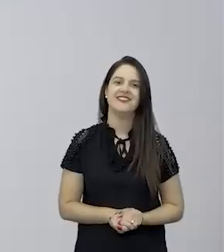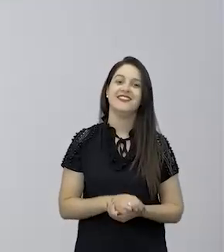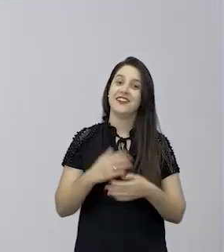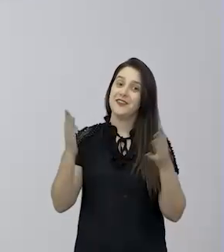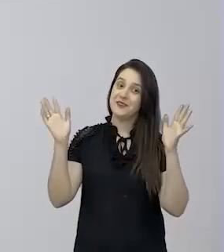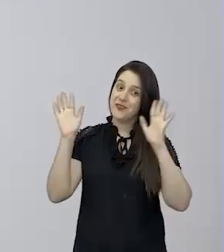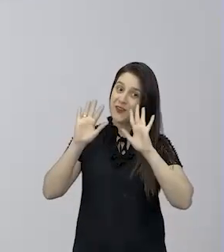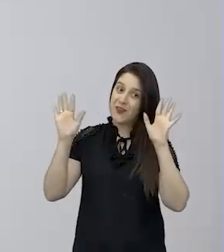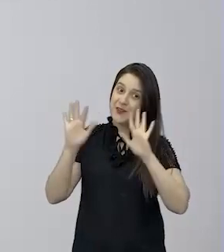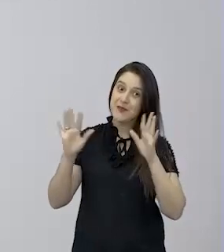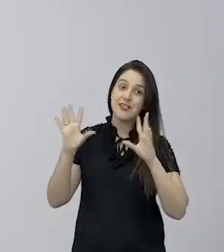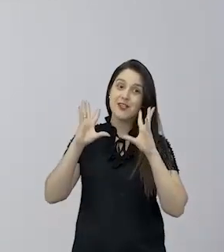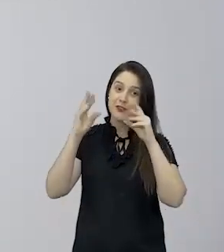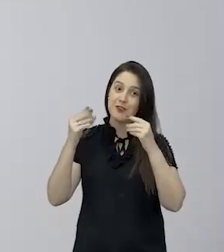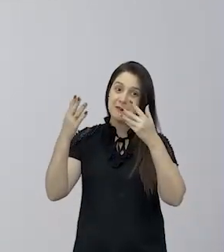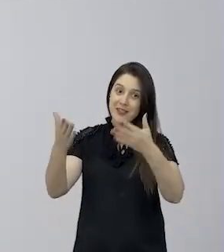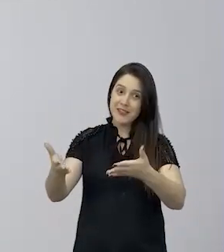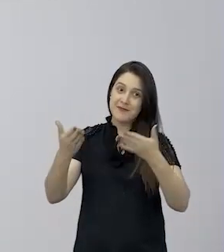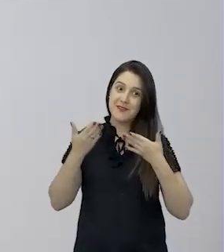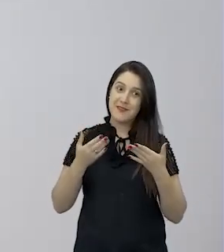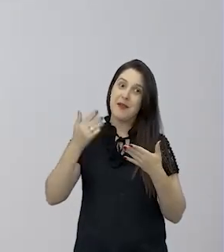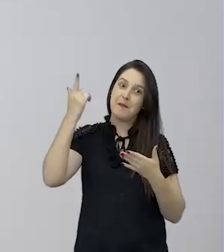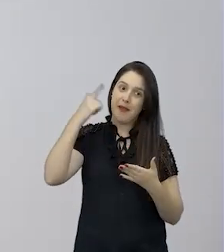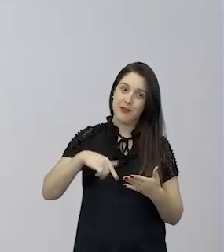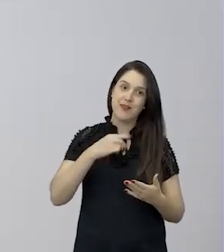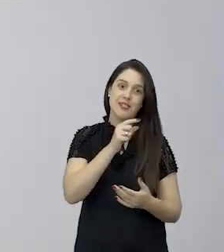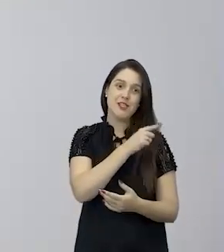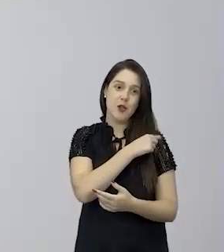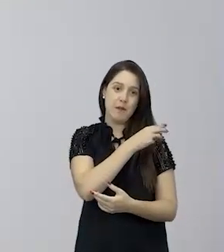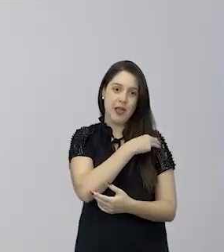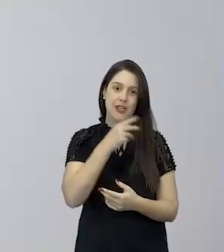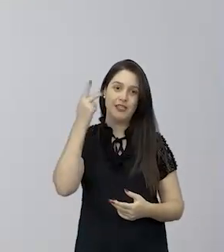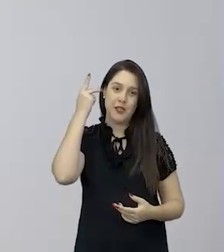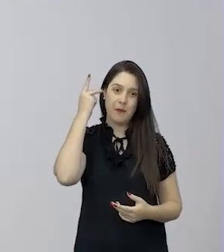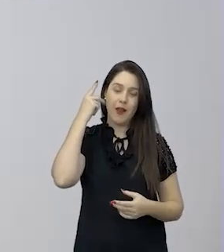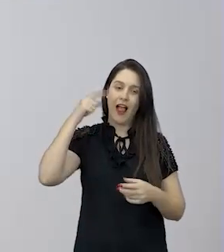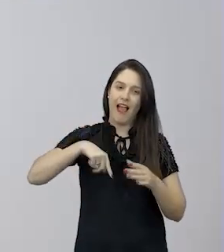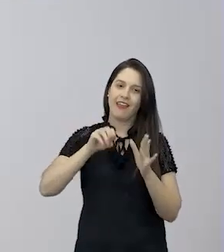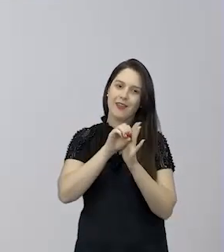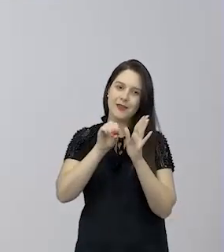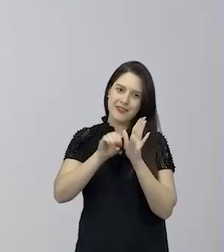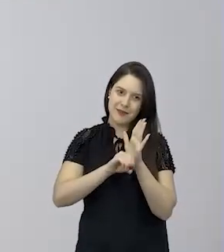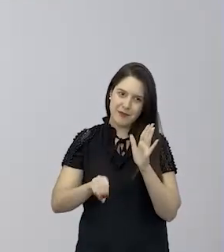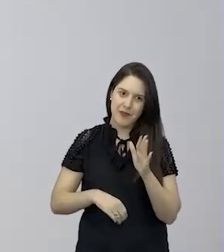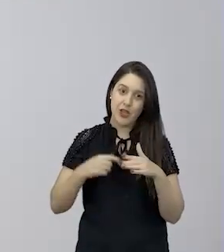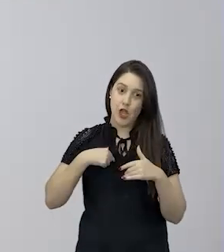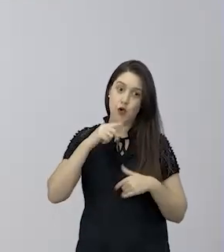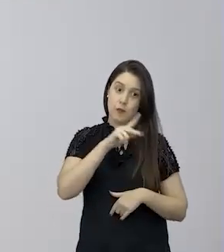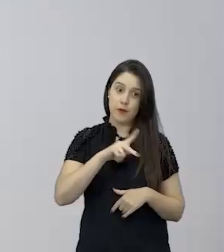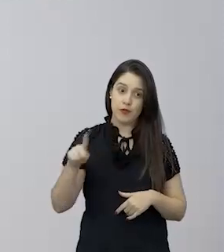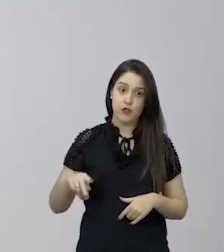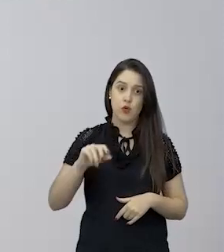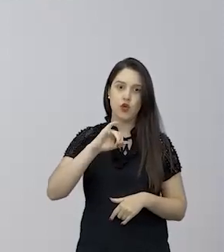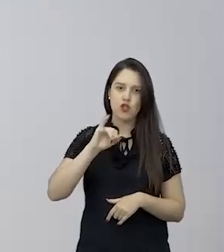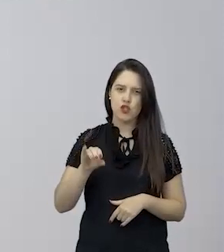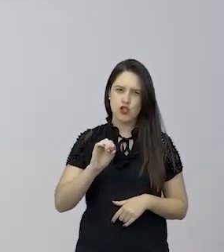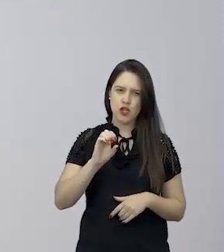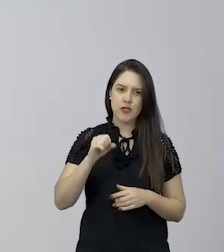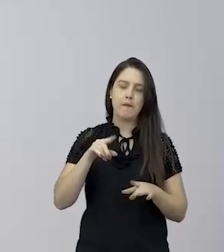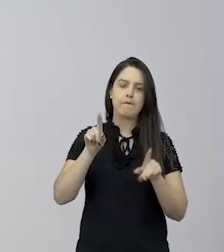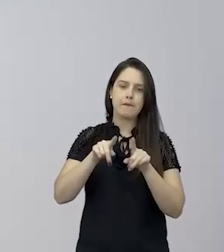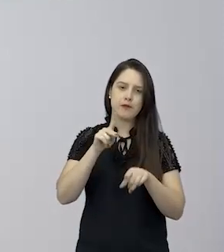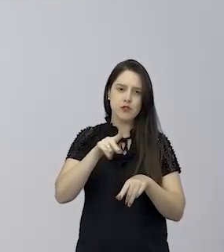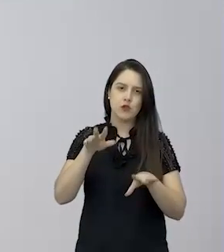Olá, sejam muito bem-vindos ao Novo Ensino Médio de São Paulo, aqui no CMSP. Eu sou o professor Tony, professor de